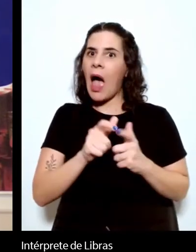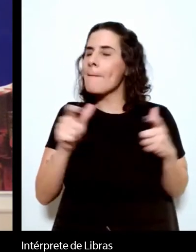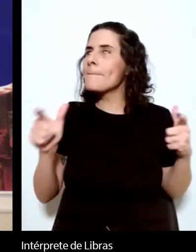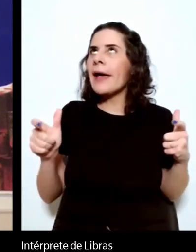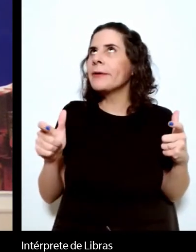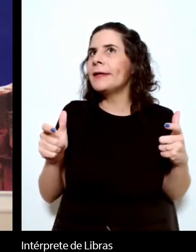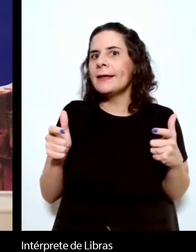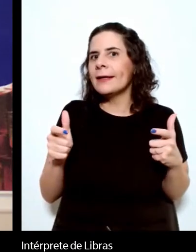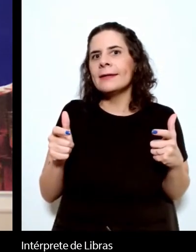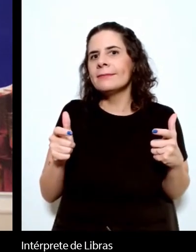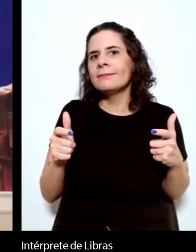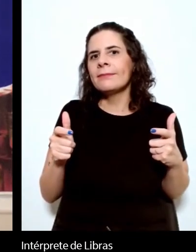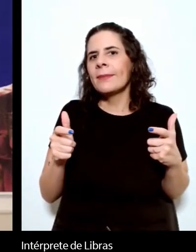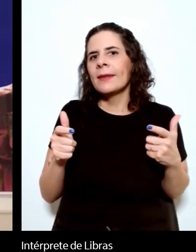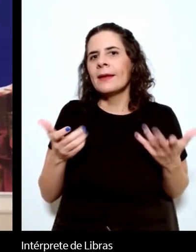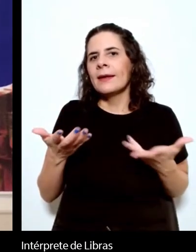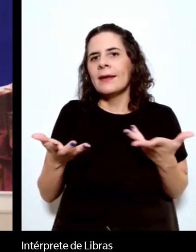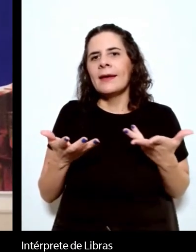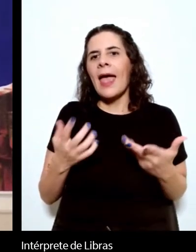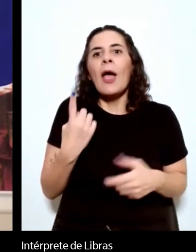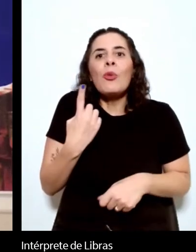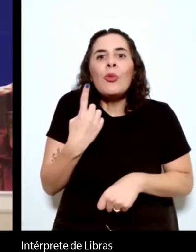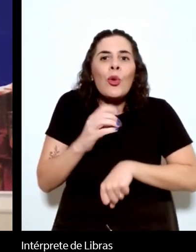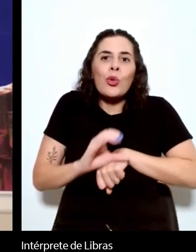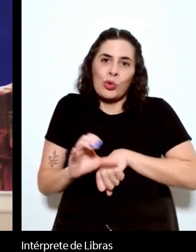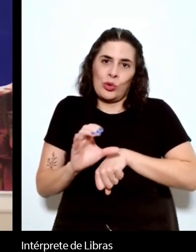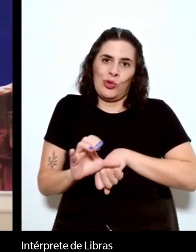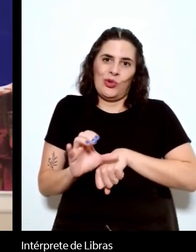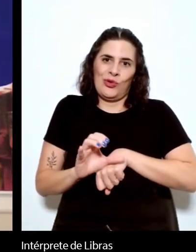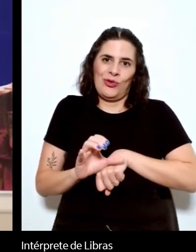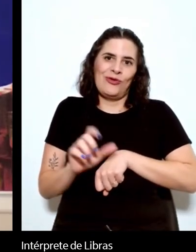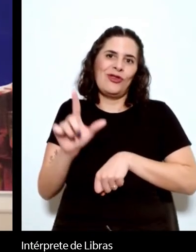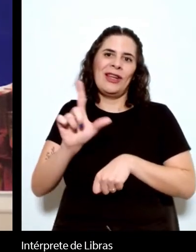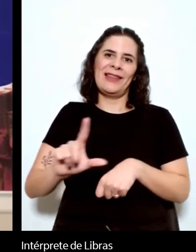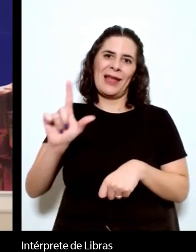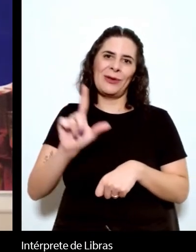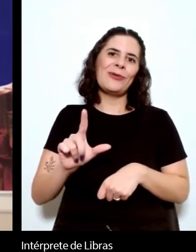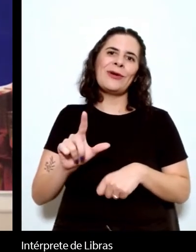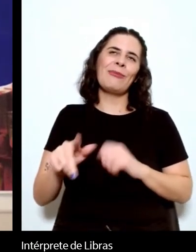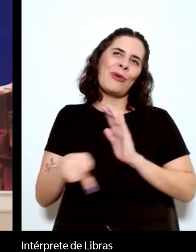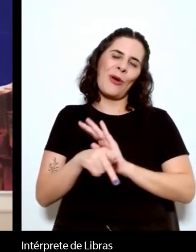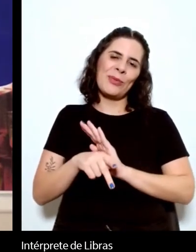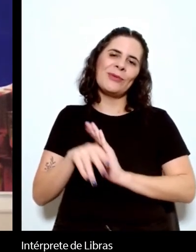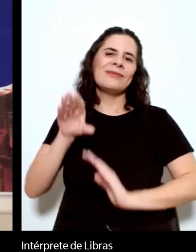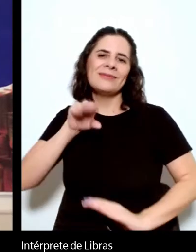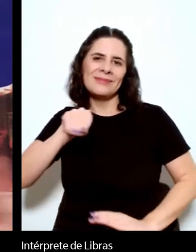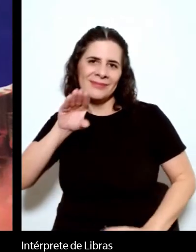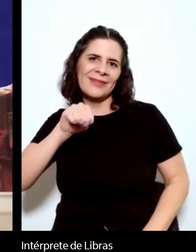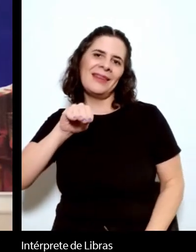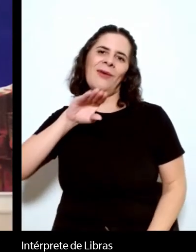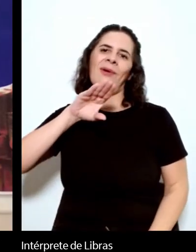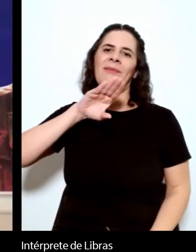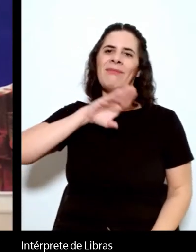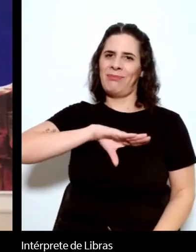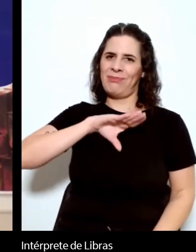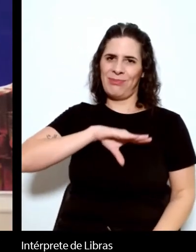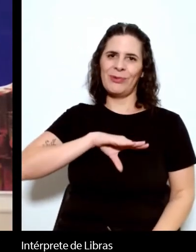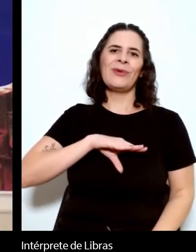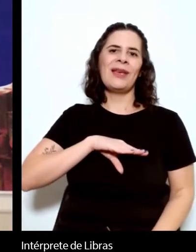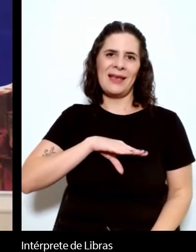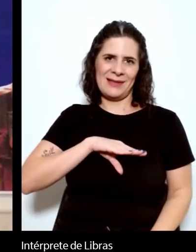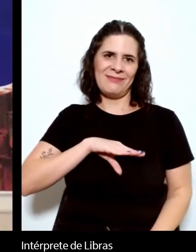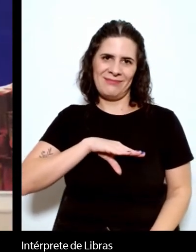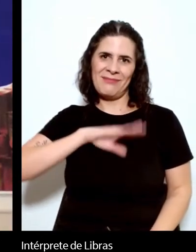fazendo um único curso, talvez, de literatura luso-brasileira, que são alunos de várias